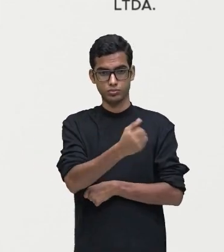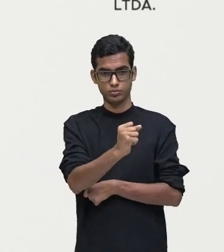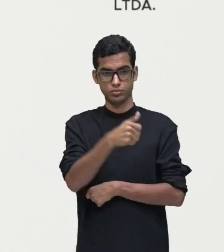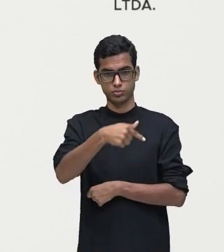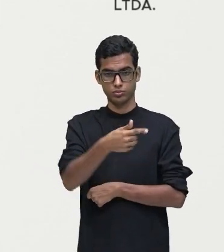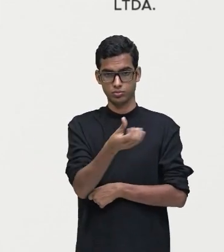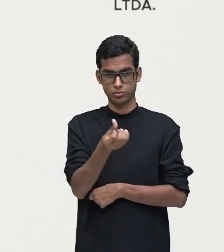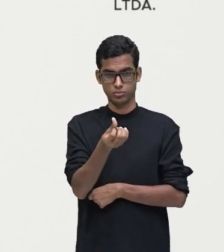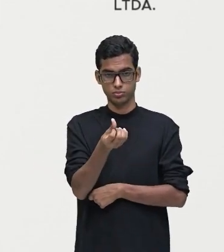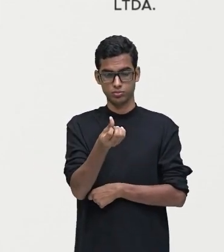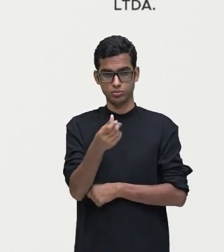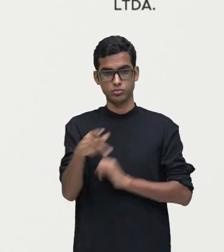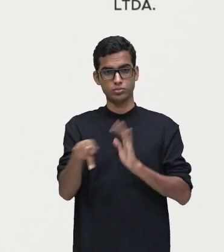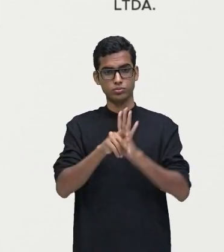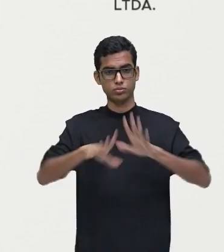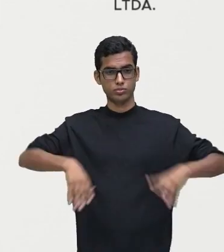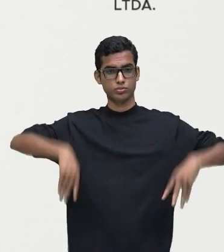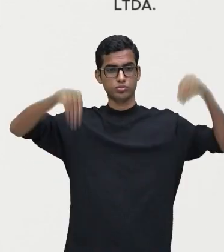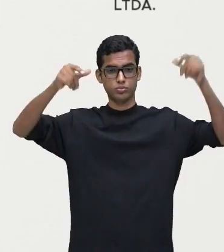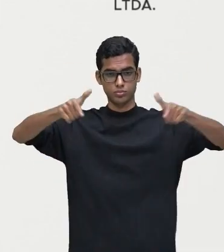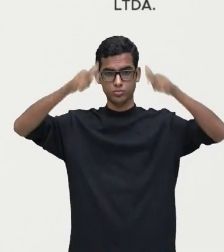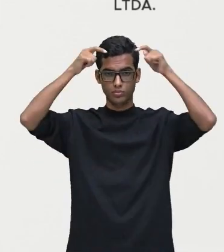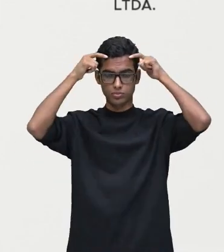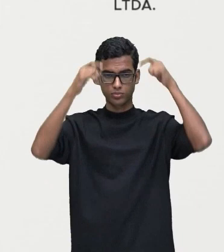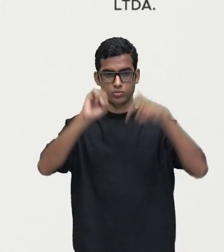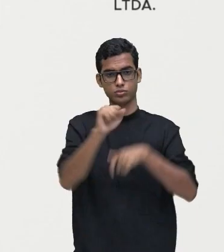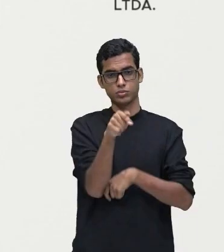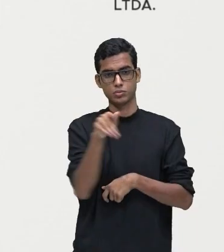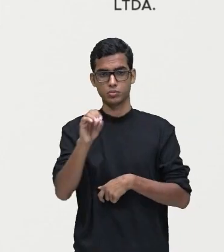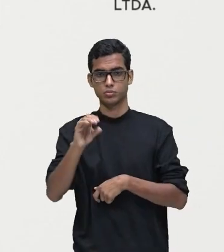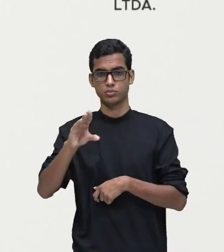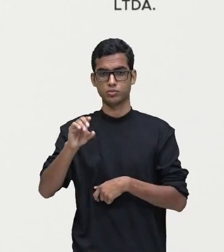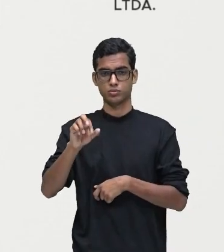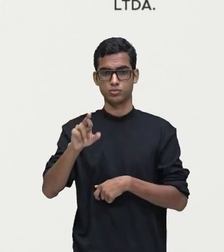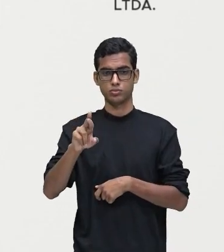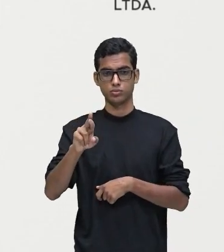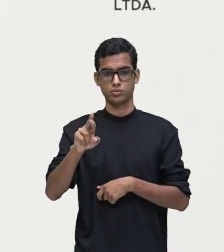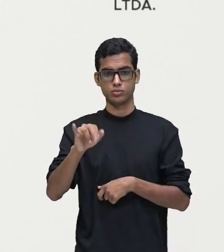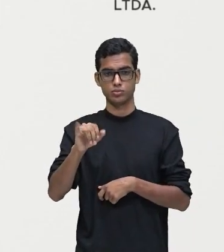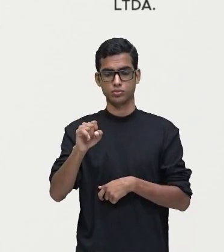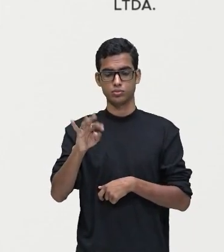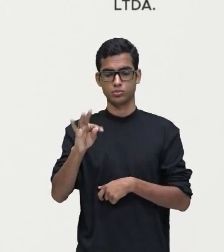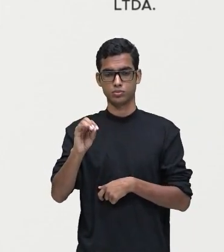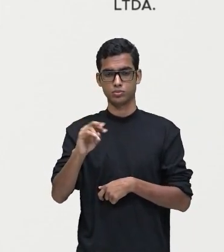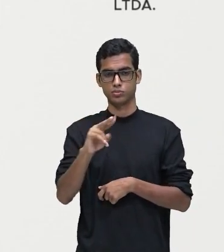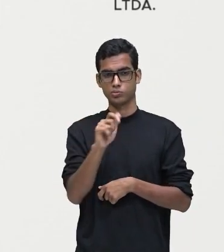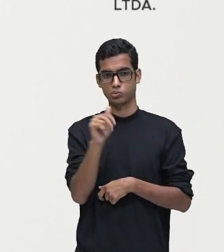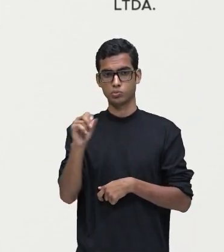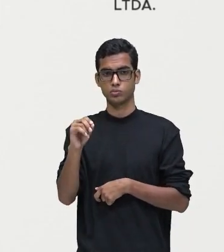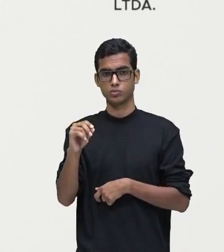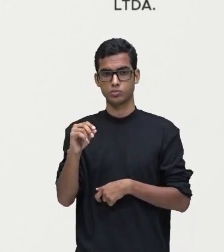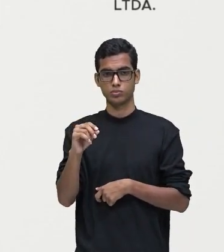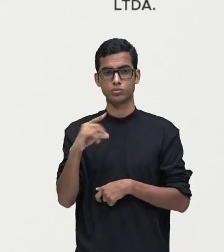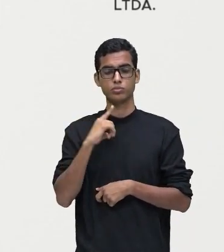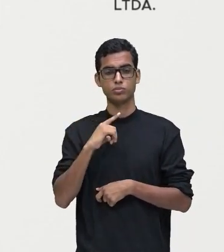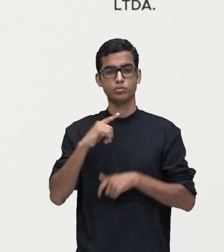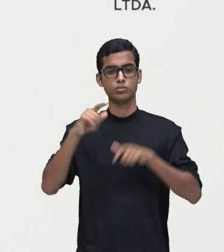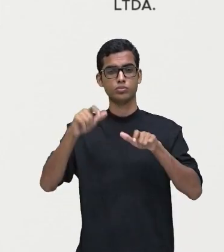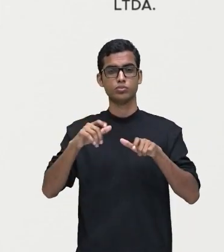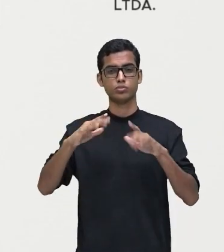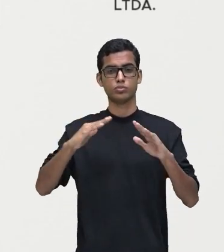no Palácio Imperial de São Cristóvão, residência da família